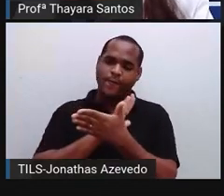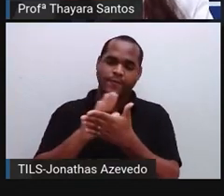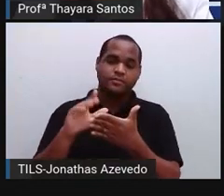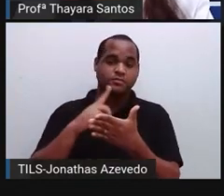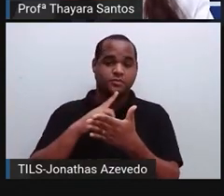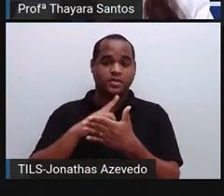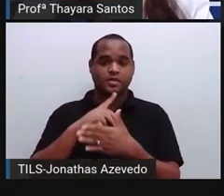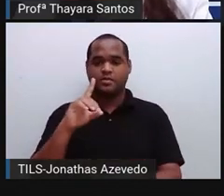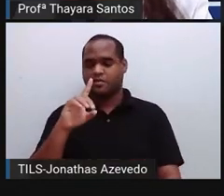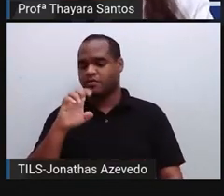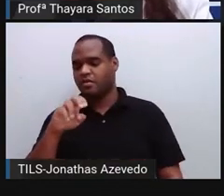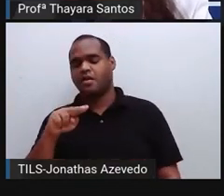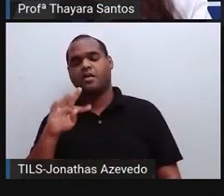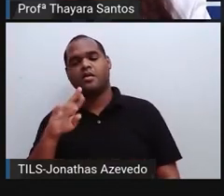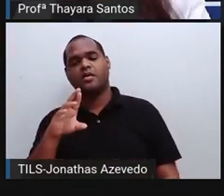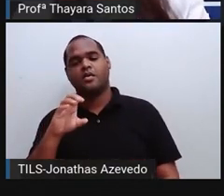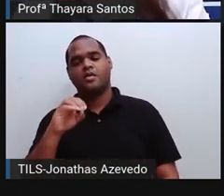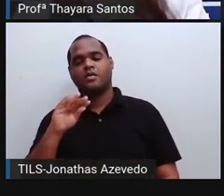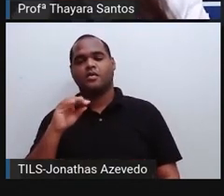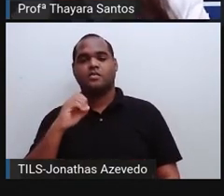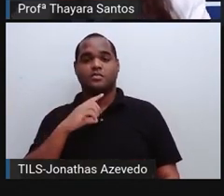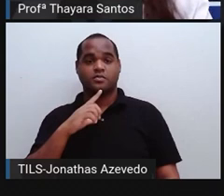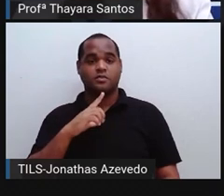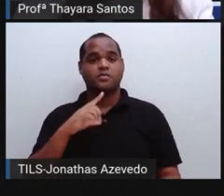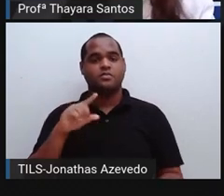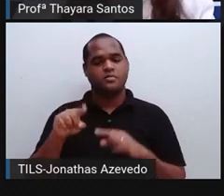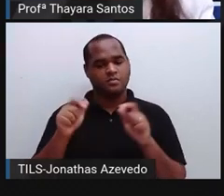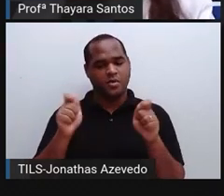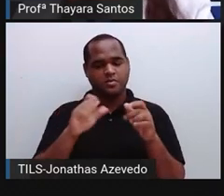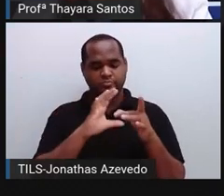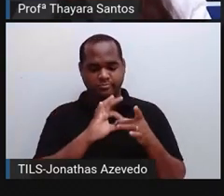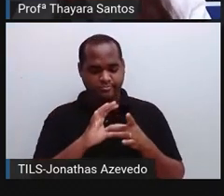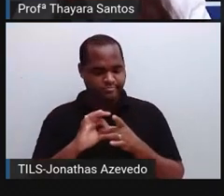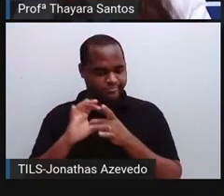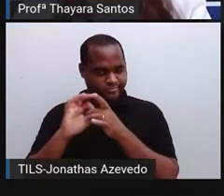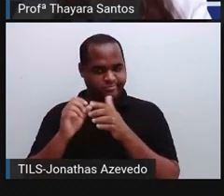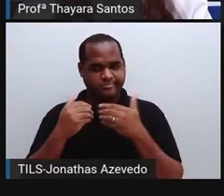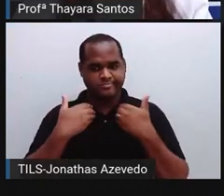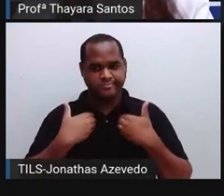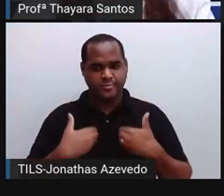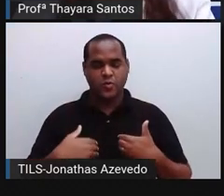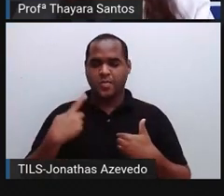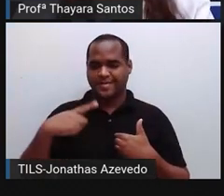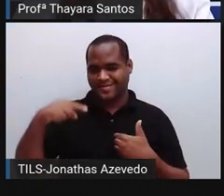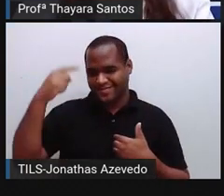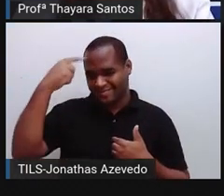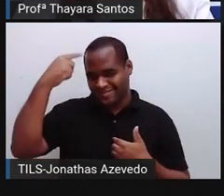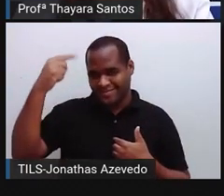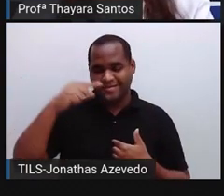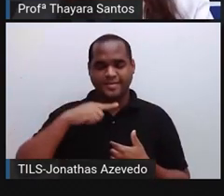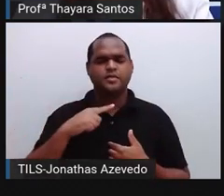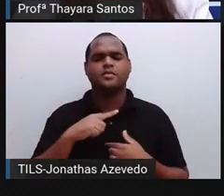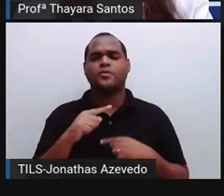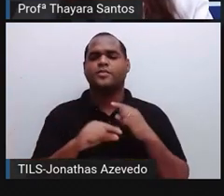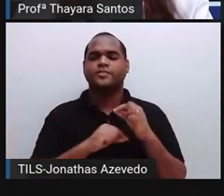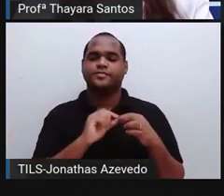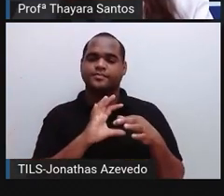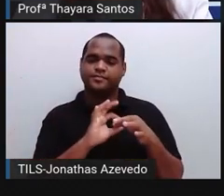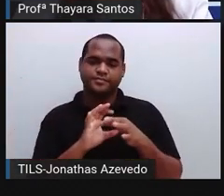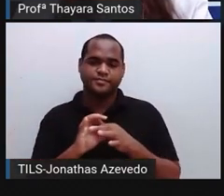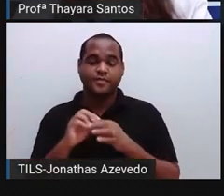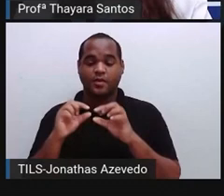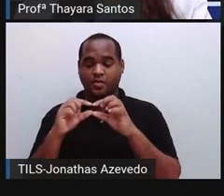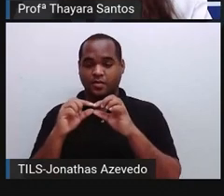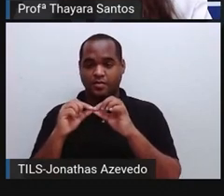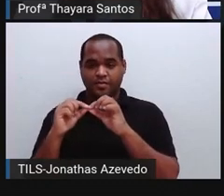dendritos. E, geralmente, são esses dendritos que vão se conectar com os outros neurônios. Ele tem esse canal, esse tubo,